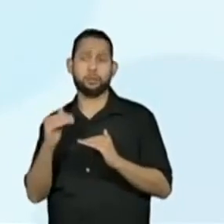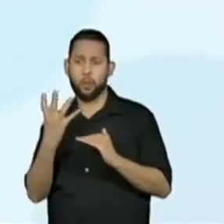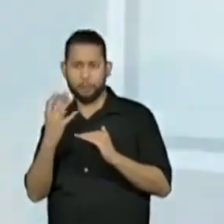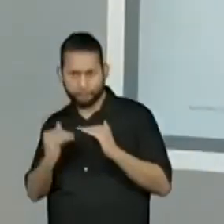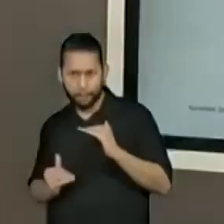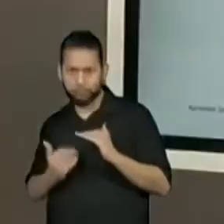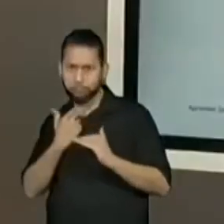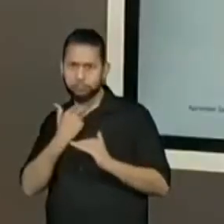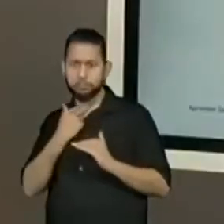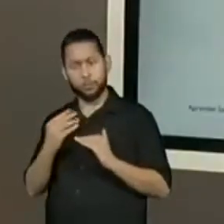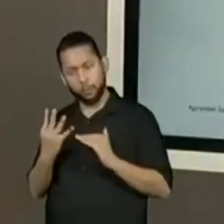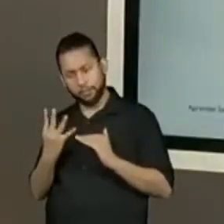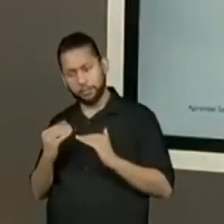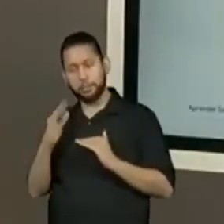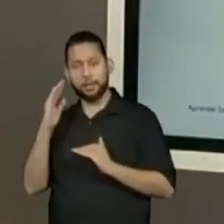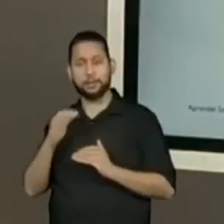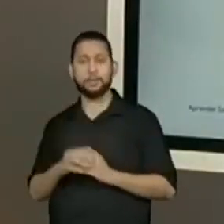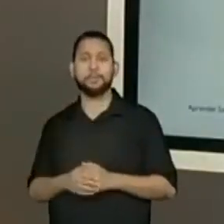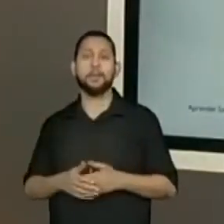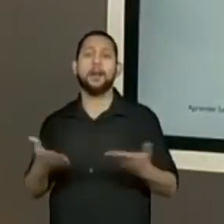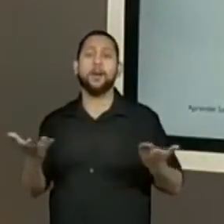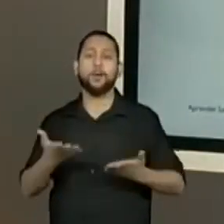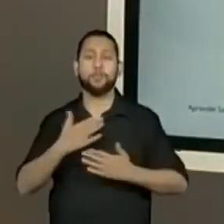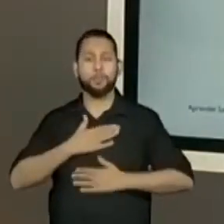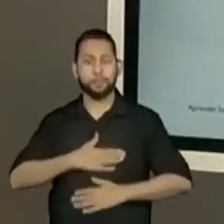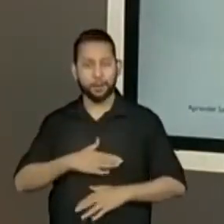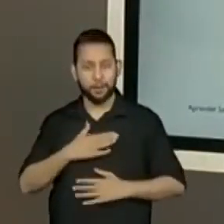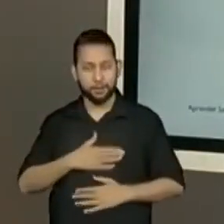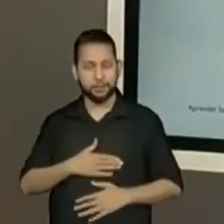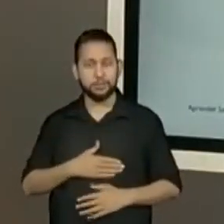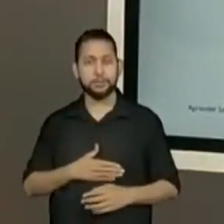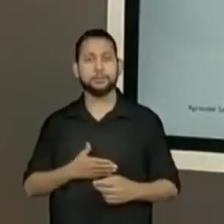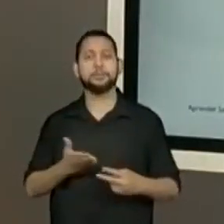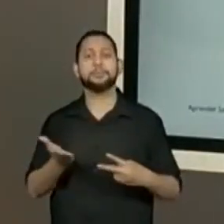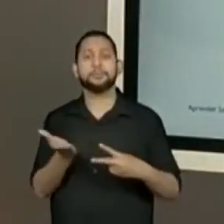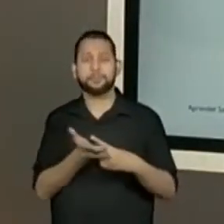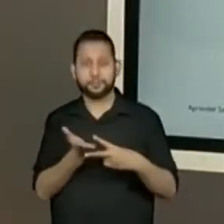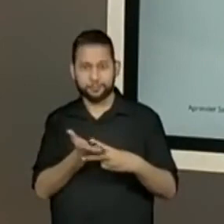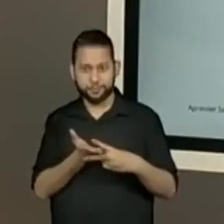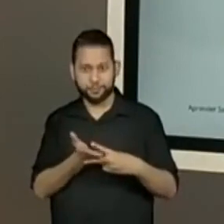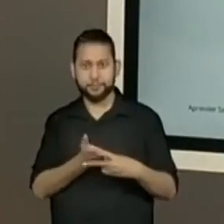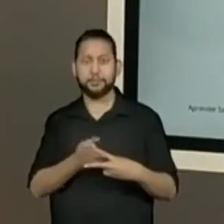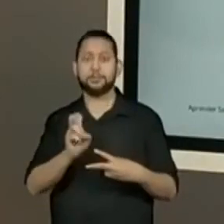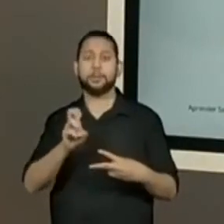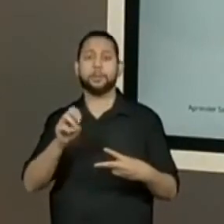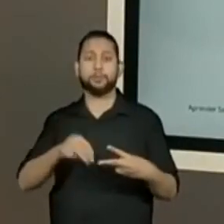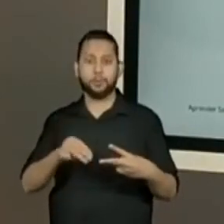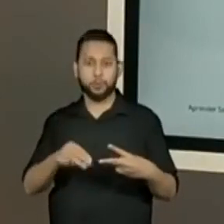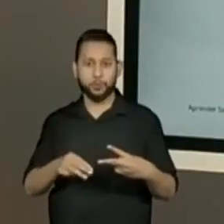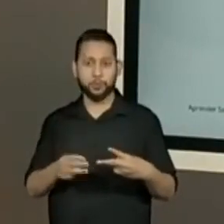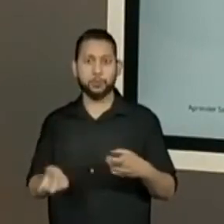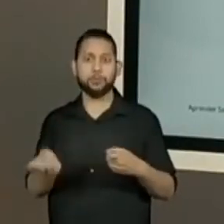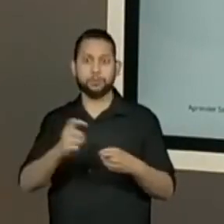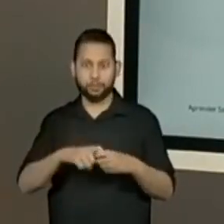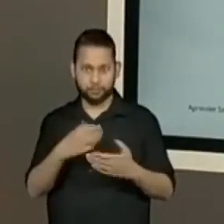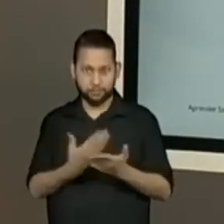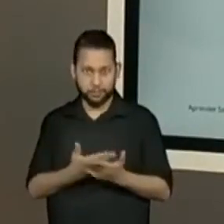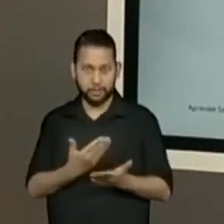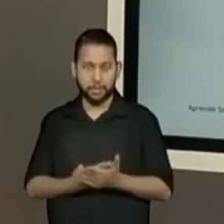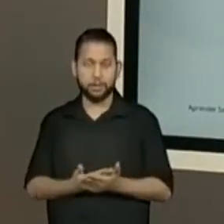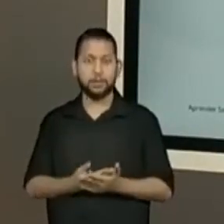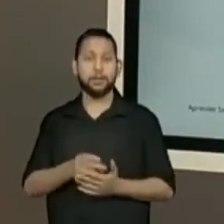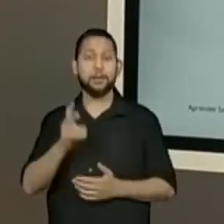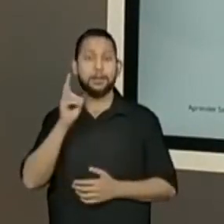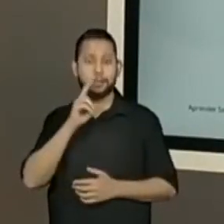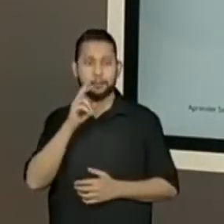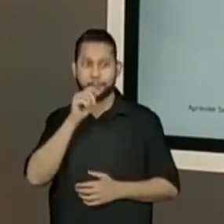tela. Nós vamos dar uma pausa. A gente continua daqui cinco minutinhos. Continuamos essa aula, tá bom? Lembrando que